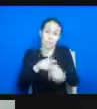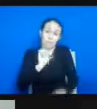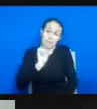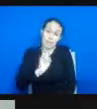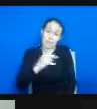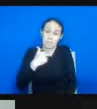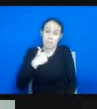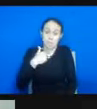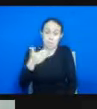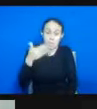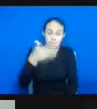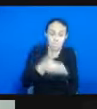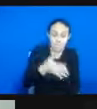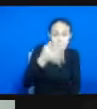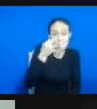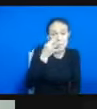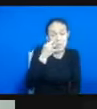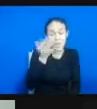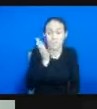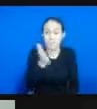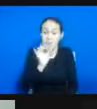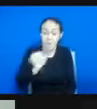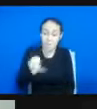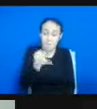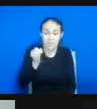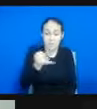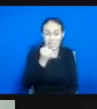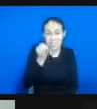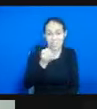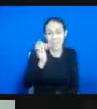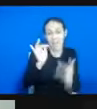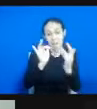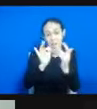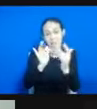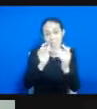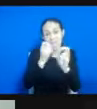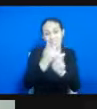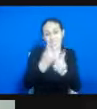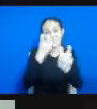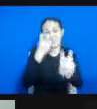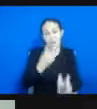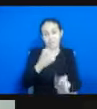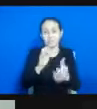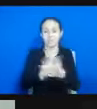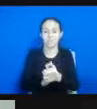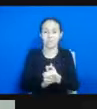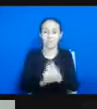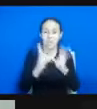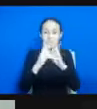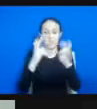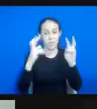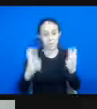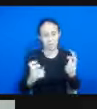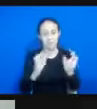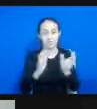aproveita os contatos tais quais tal como eles estão sendo